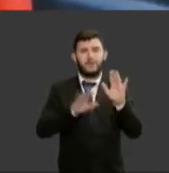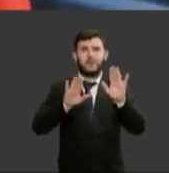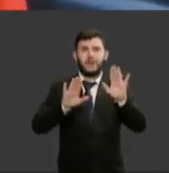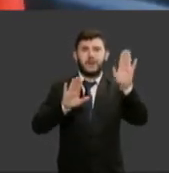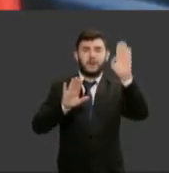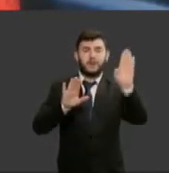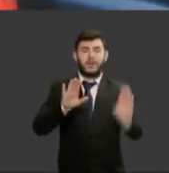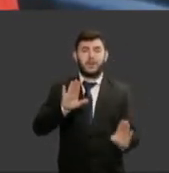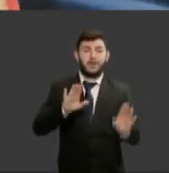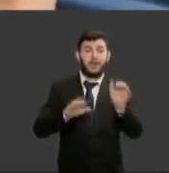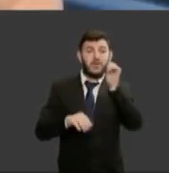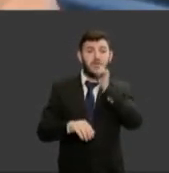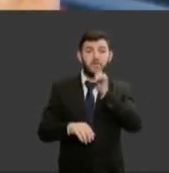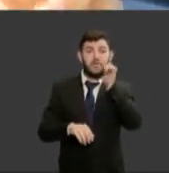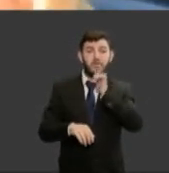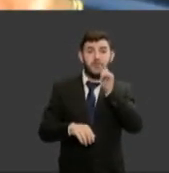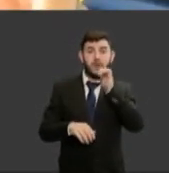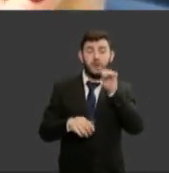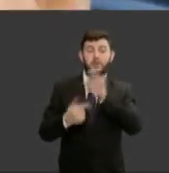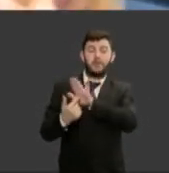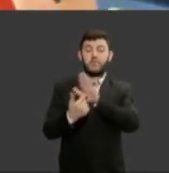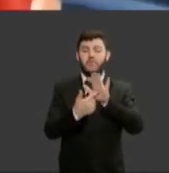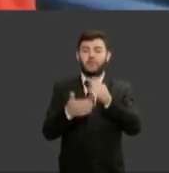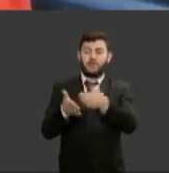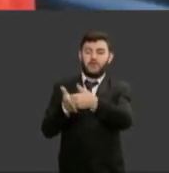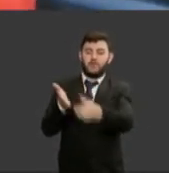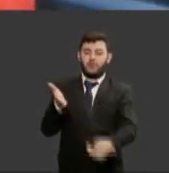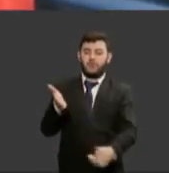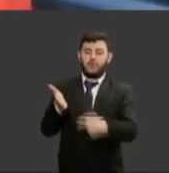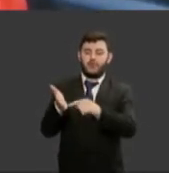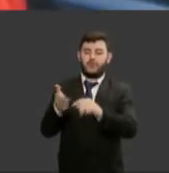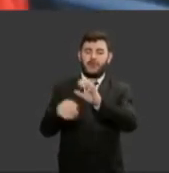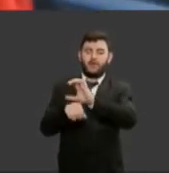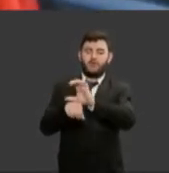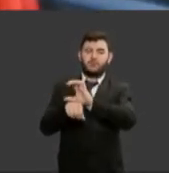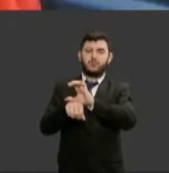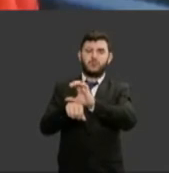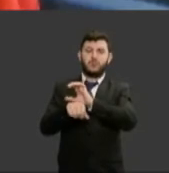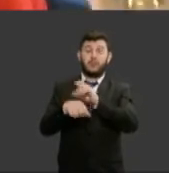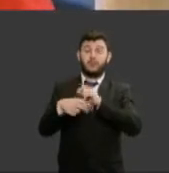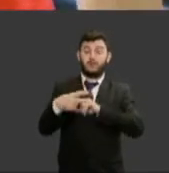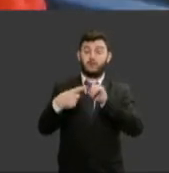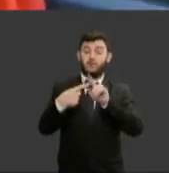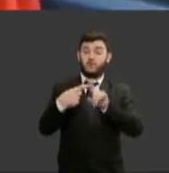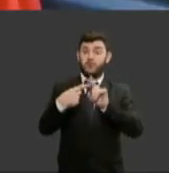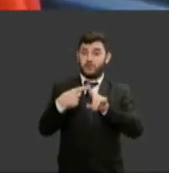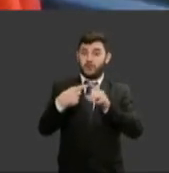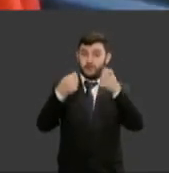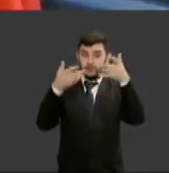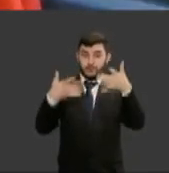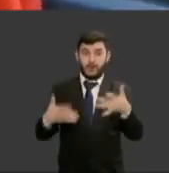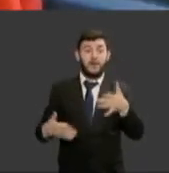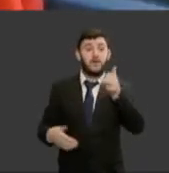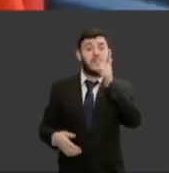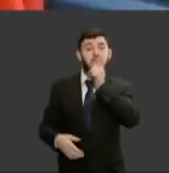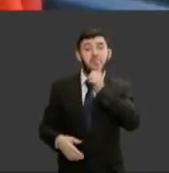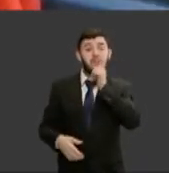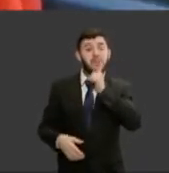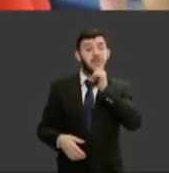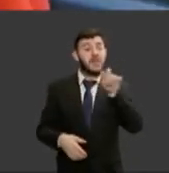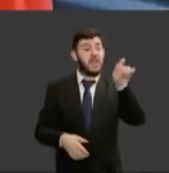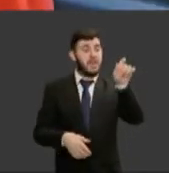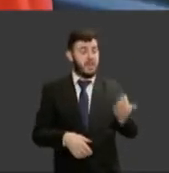aparecíamos na constituição somente em dois pontos dois elementos primeiro para dizer que nós éramos simples objetos e seríamos